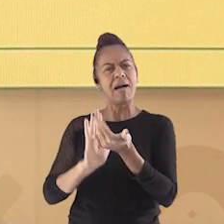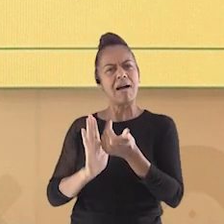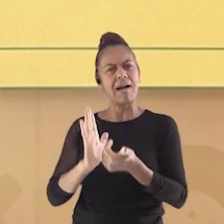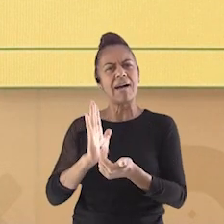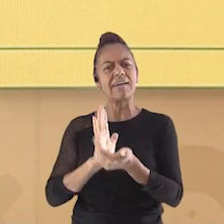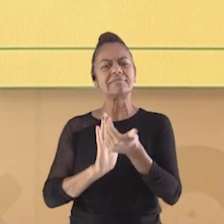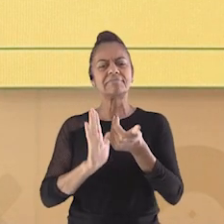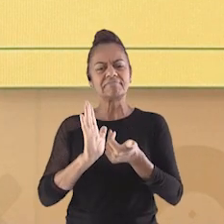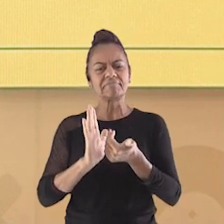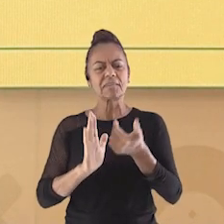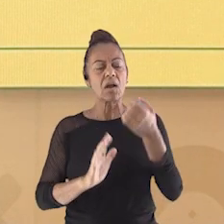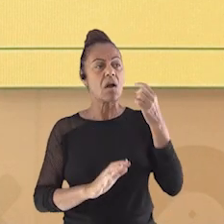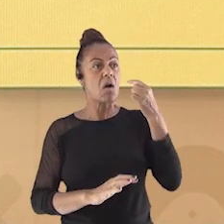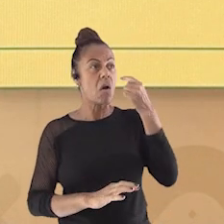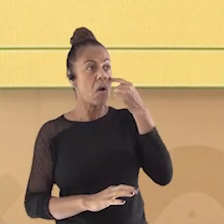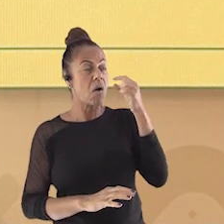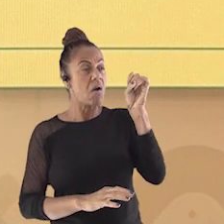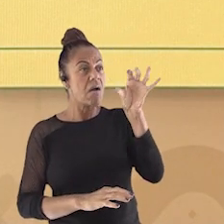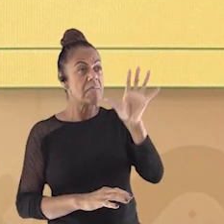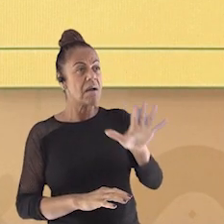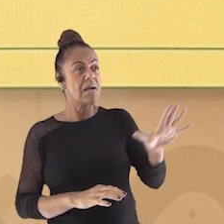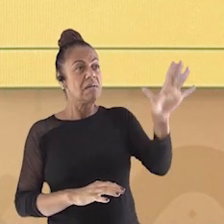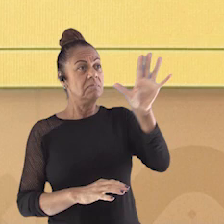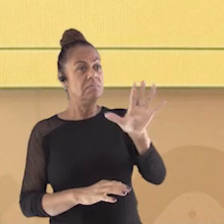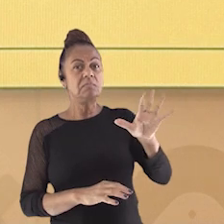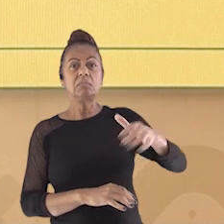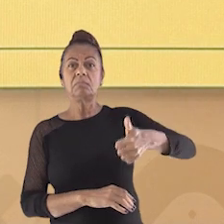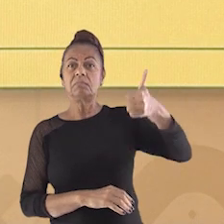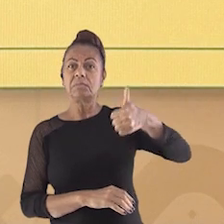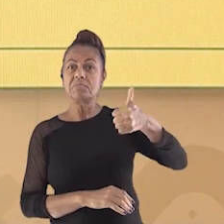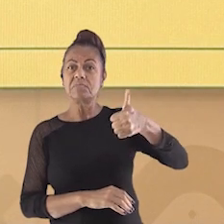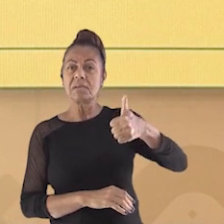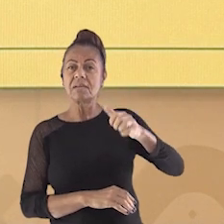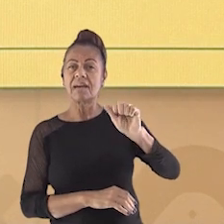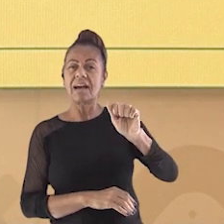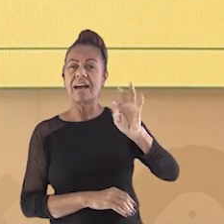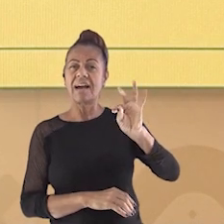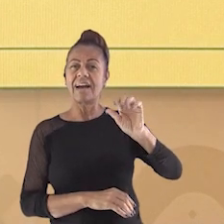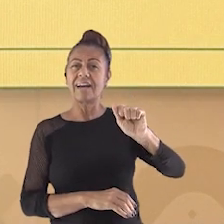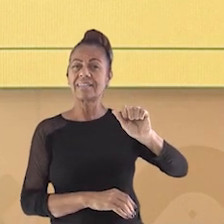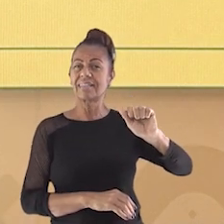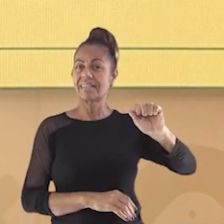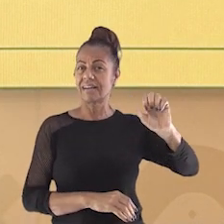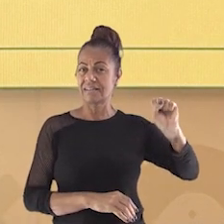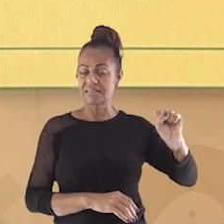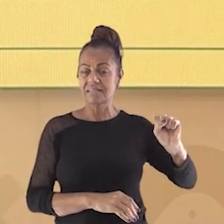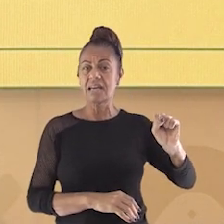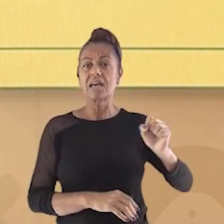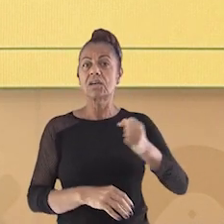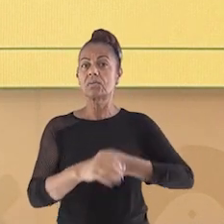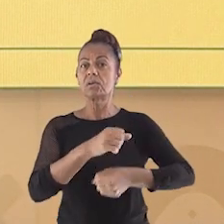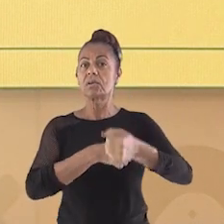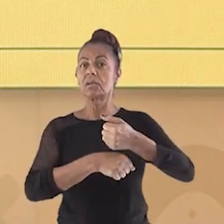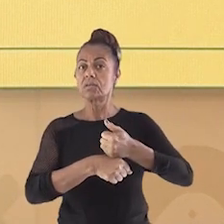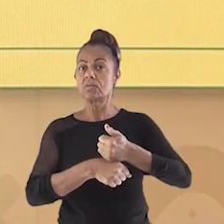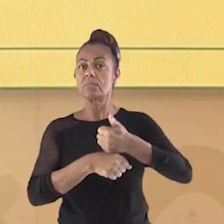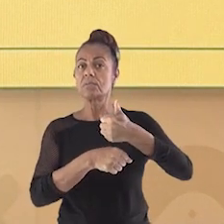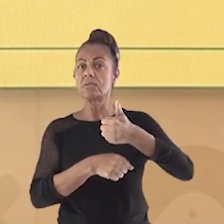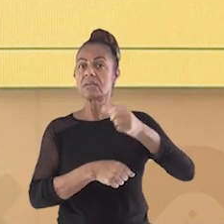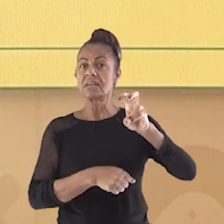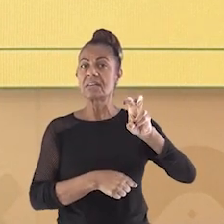parte de um dos primeiros atlas publicados e é do ano de 1570. Ele